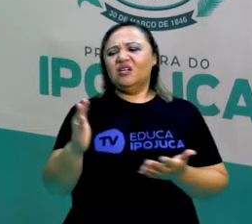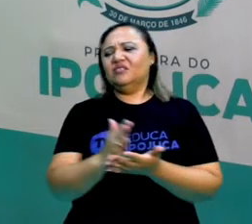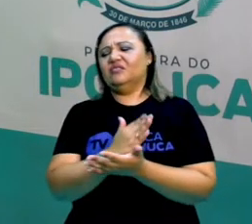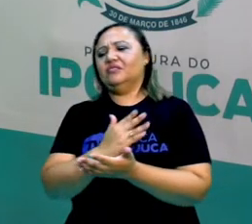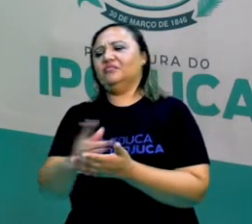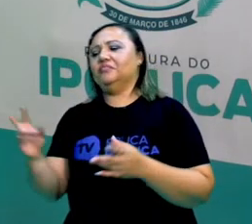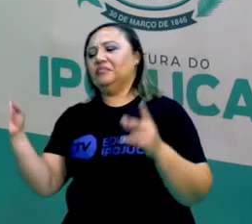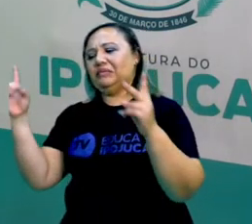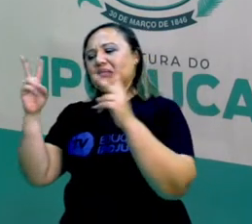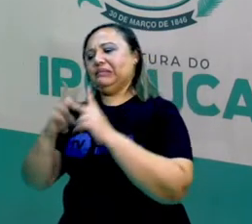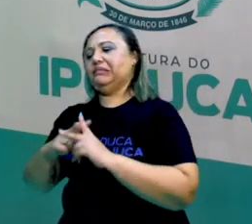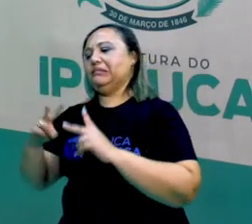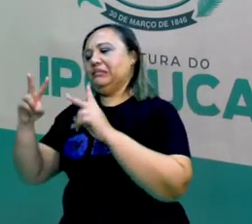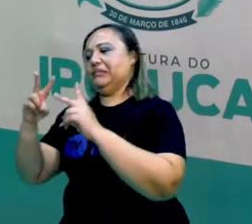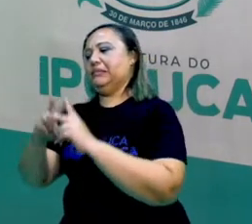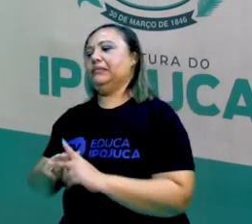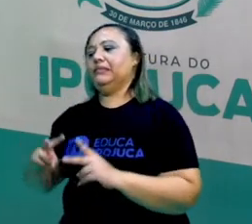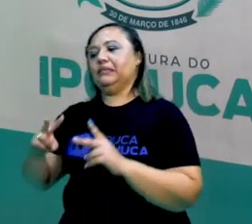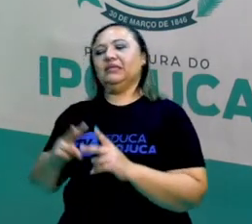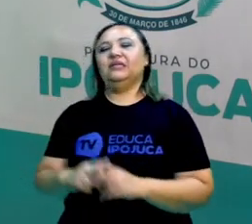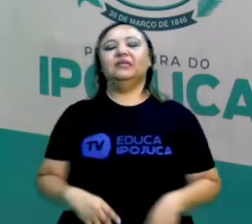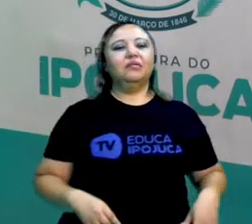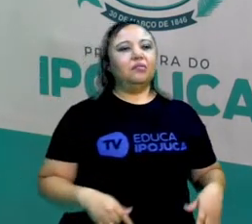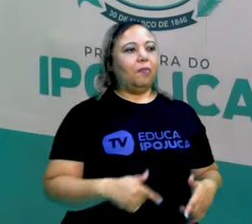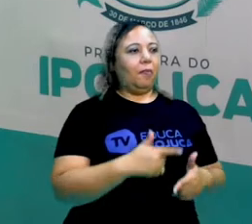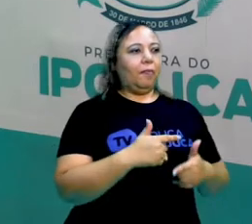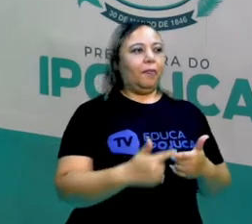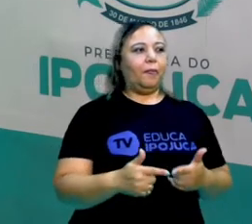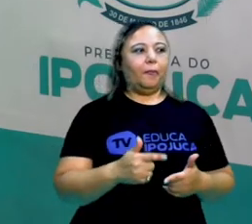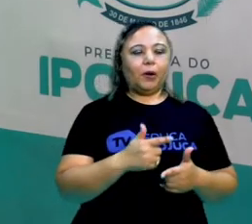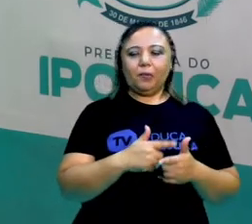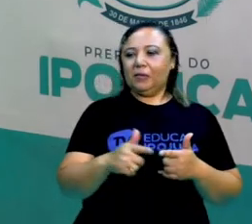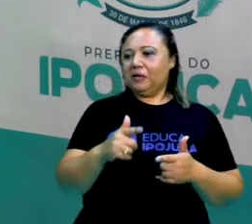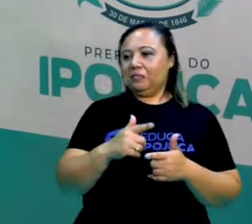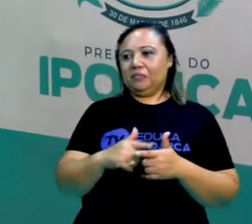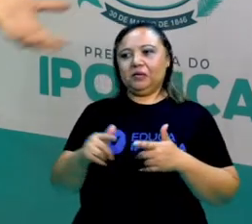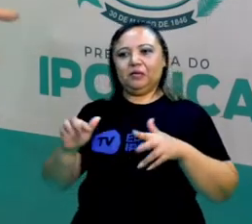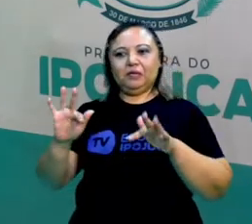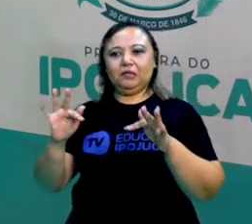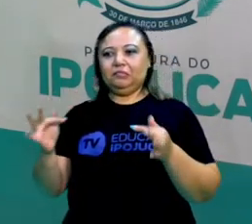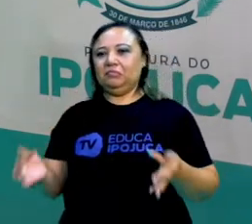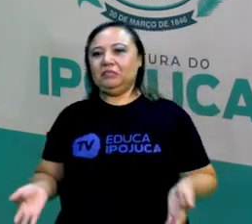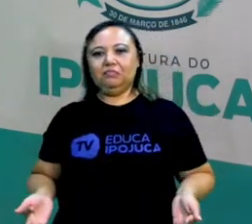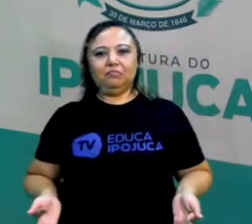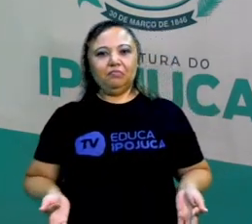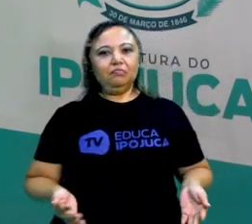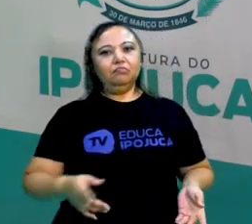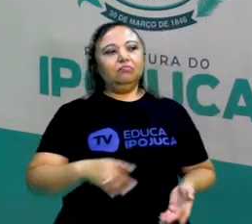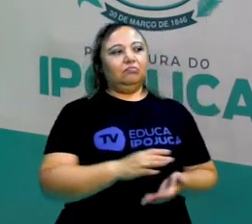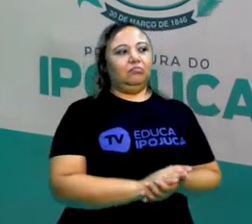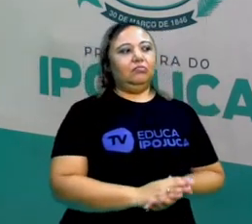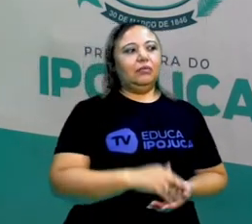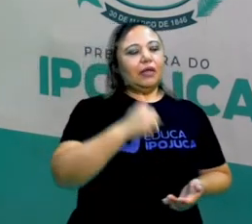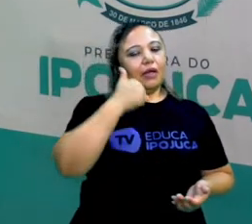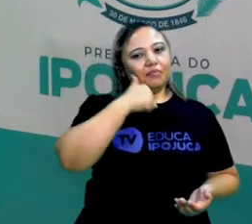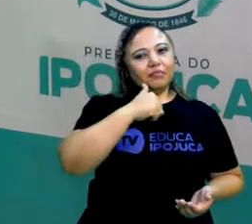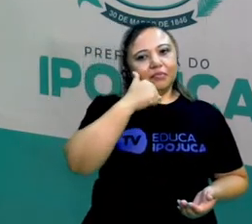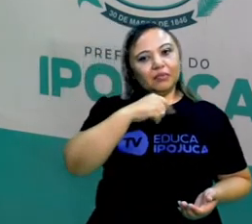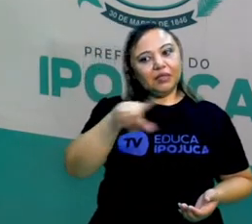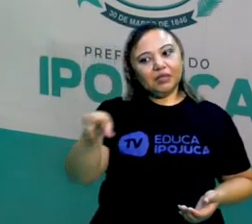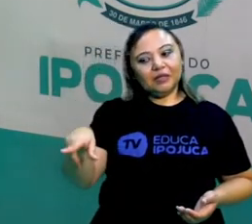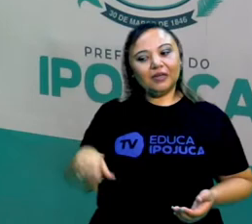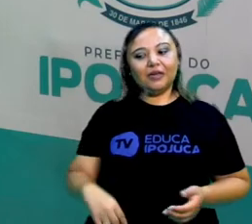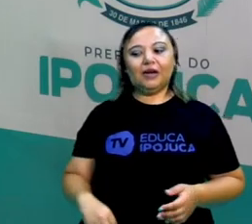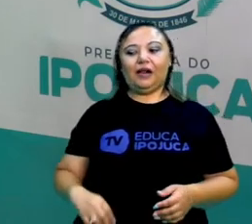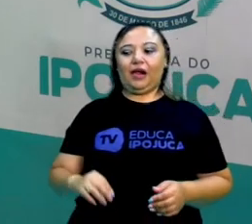escola por conta de motivos tão fúteis. Aqui Emily resolveu o assunto rapidinho. Pegou o papelzinho, colocou no